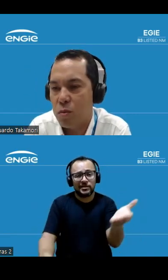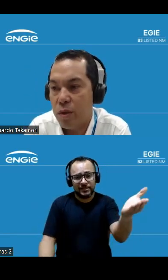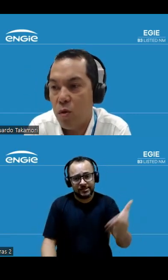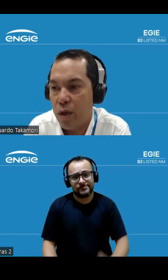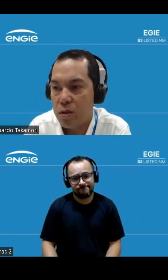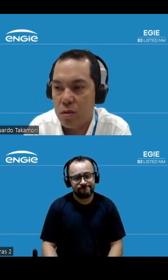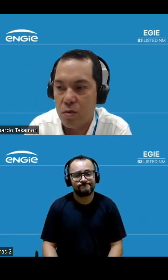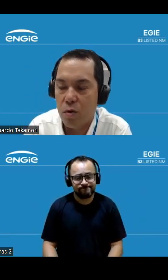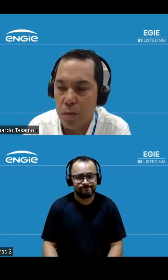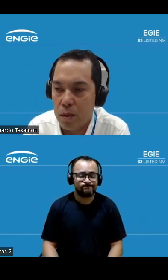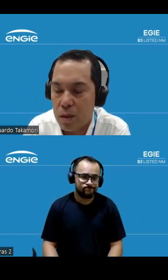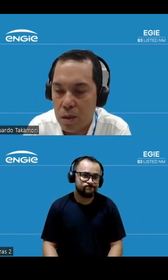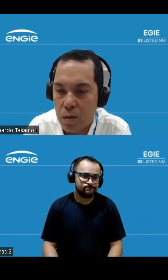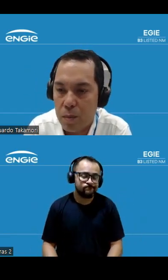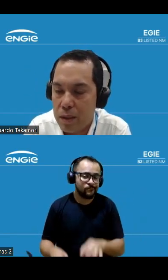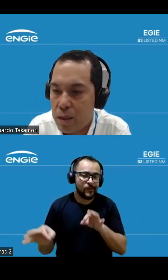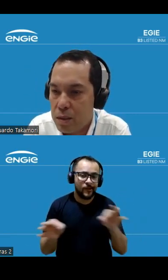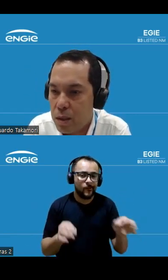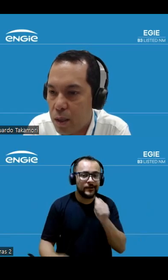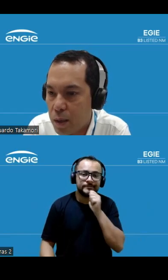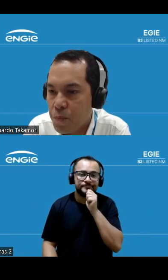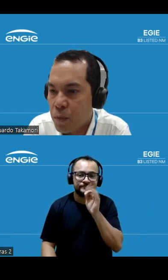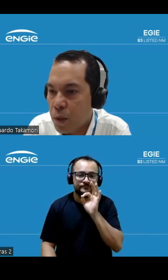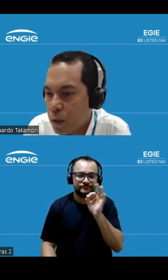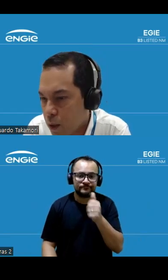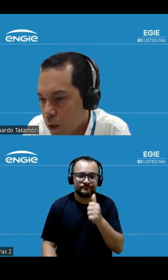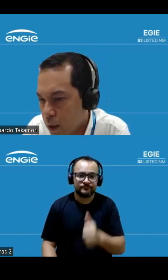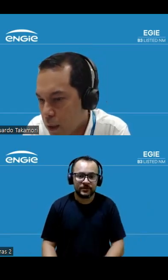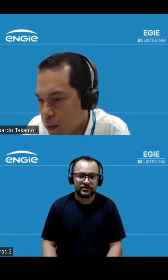tratado como não recorrente conforme a contabilidade requer